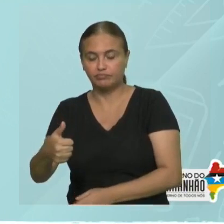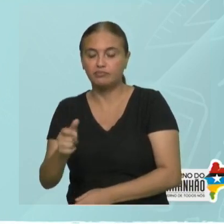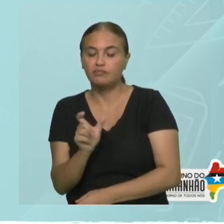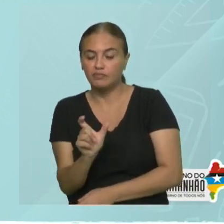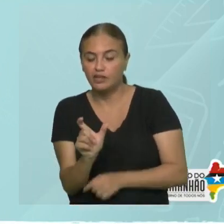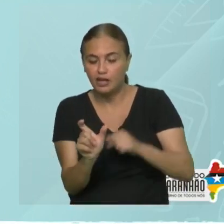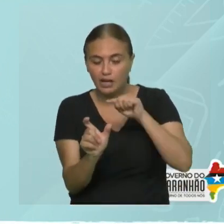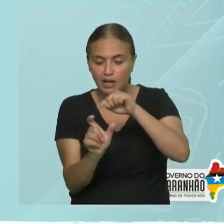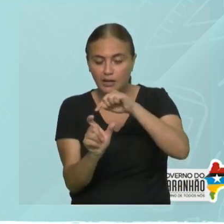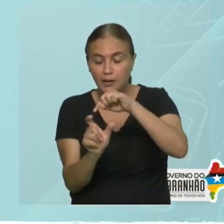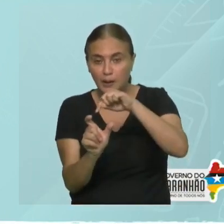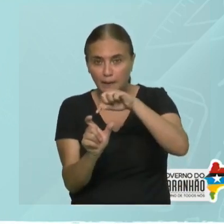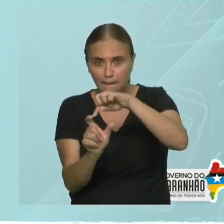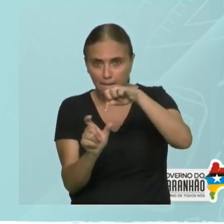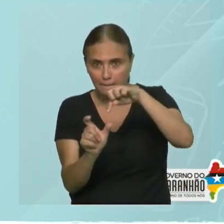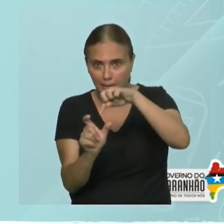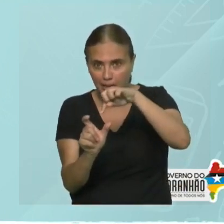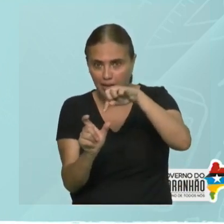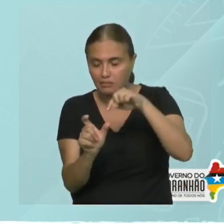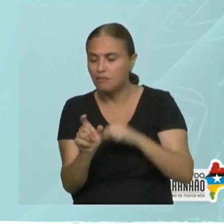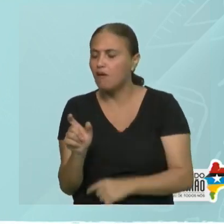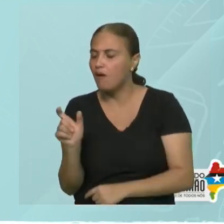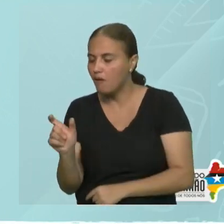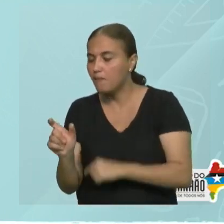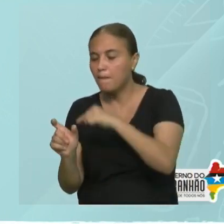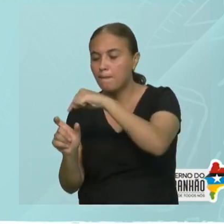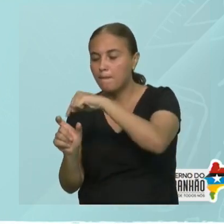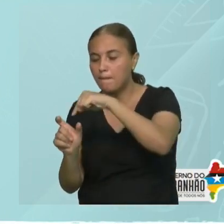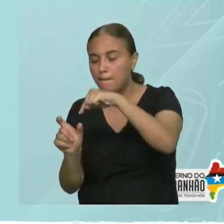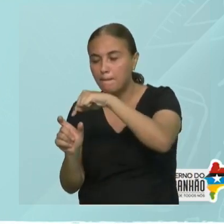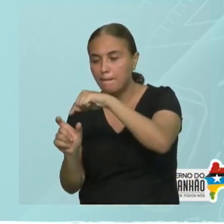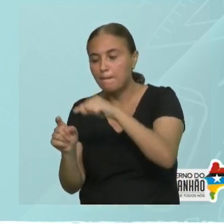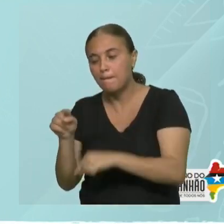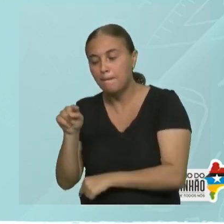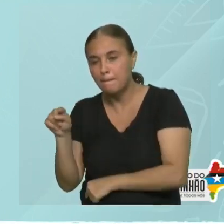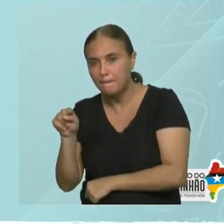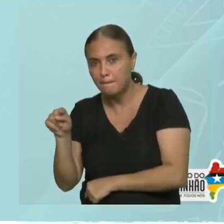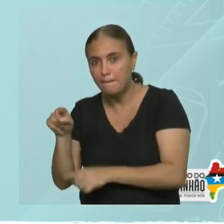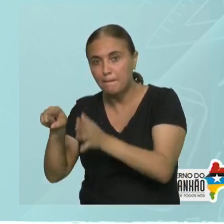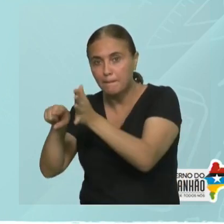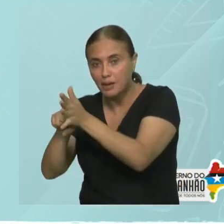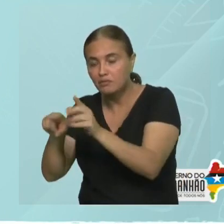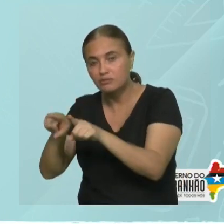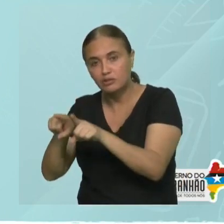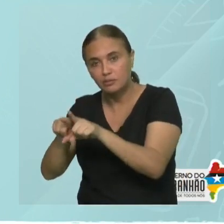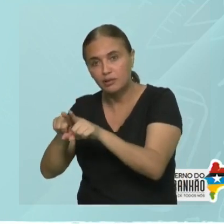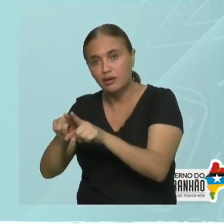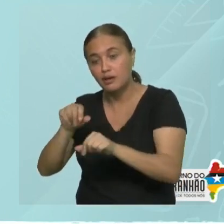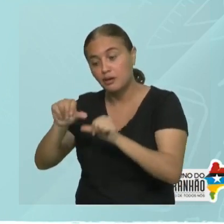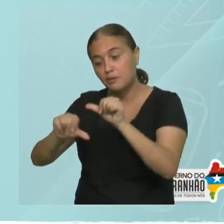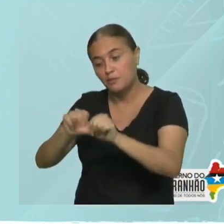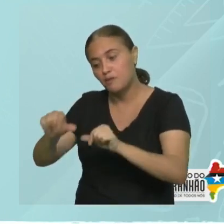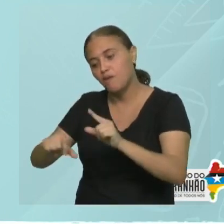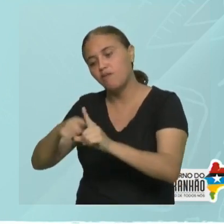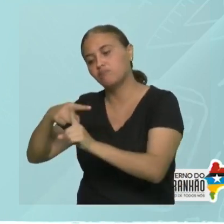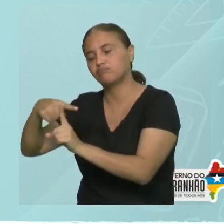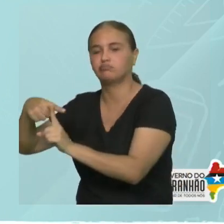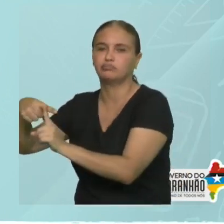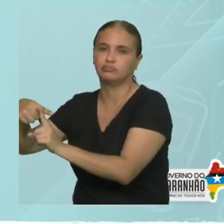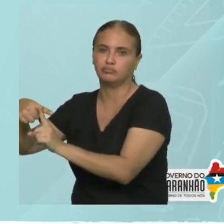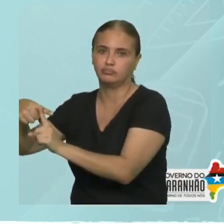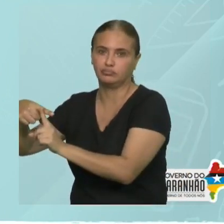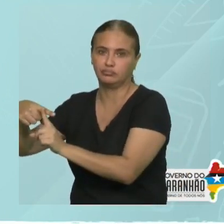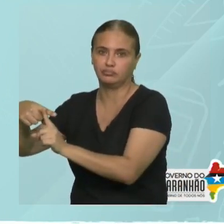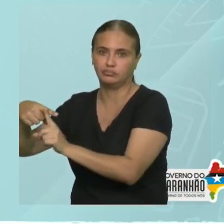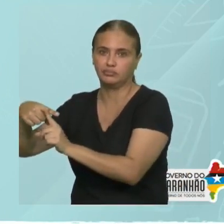menos, na frente dele tem o outro menos. E aí, modifica. Modificando o menos, fica como? mais. Logo, eu vou ter